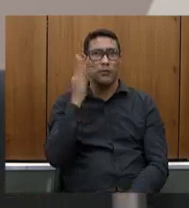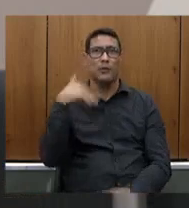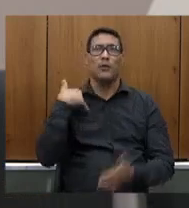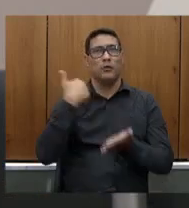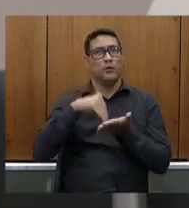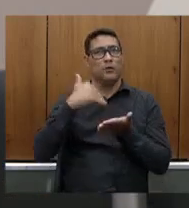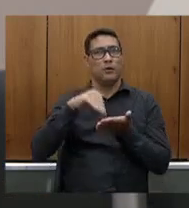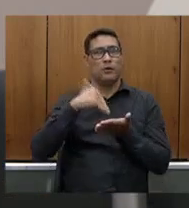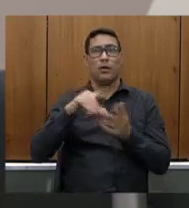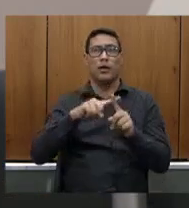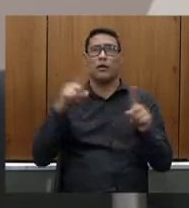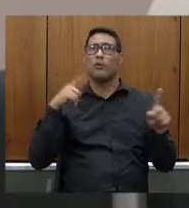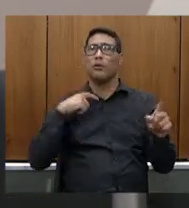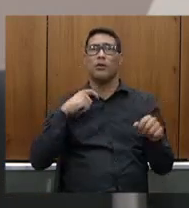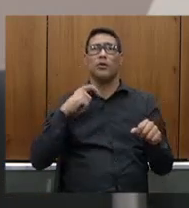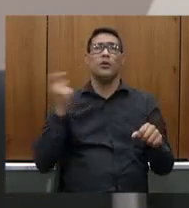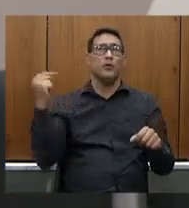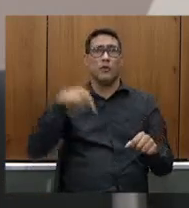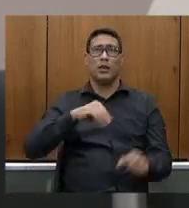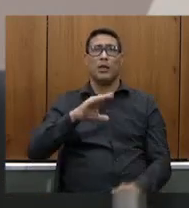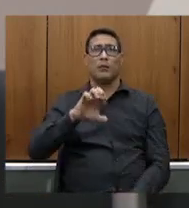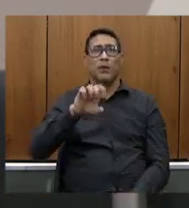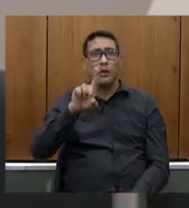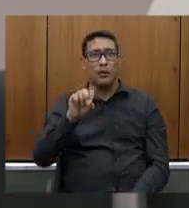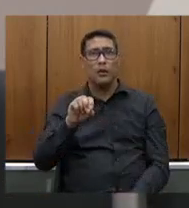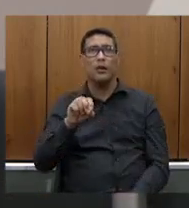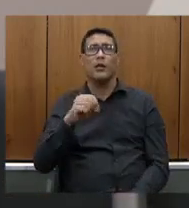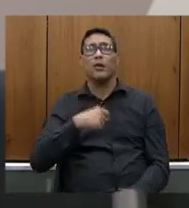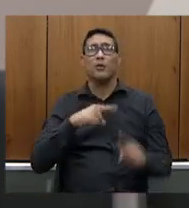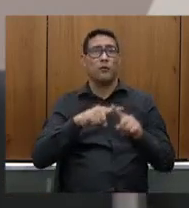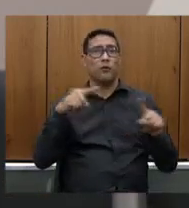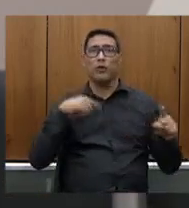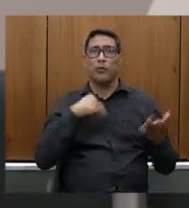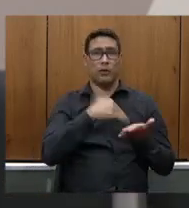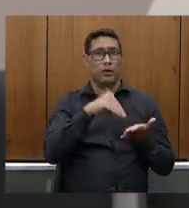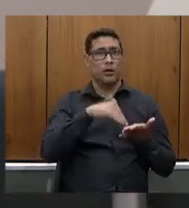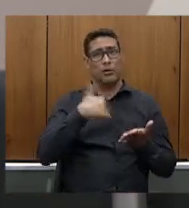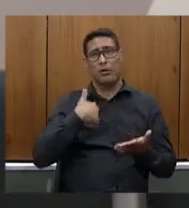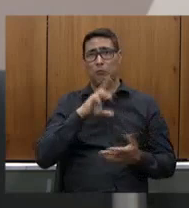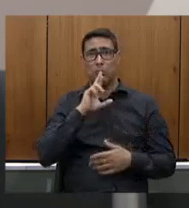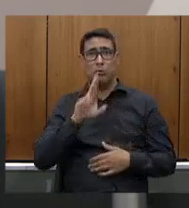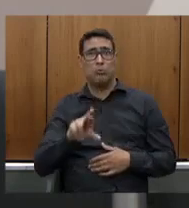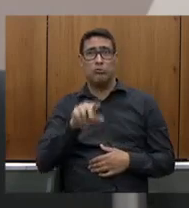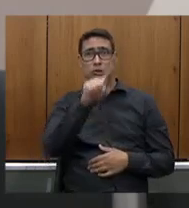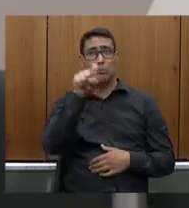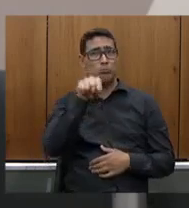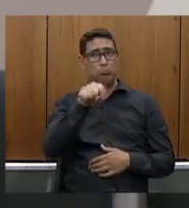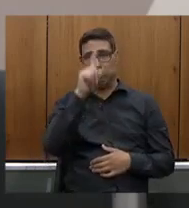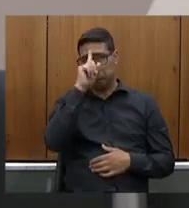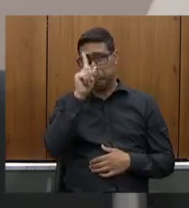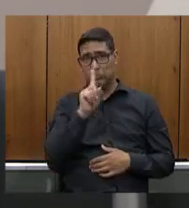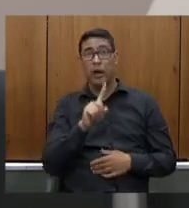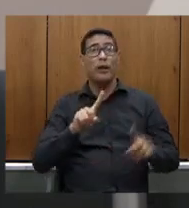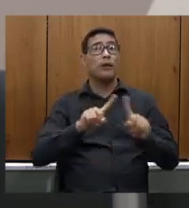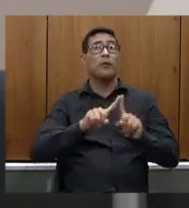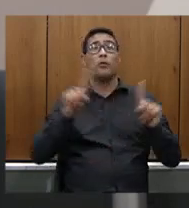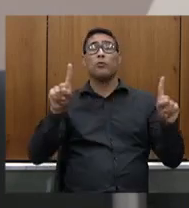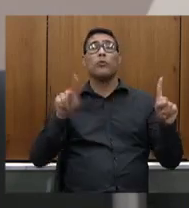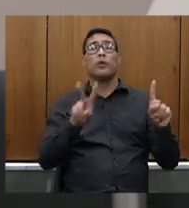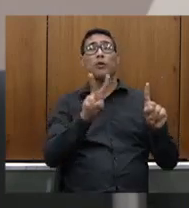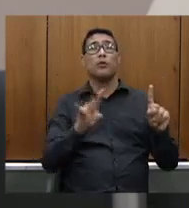estive mais cedo se essa pergunta já foi formulada e foi pelo secretário respondida quando se dará